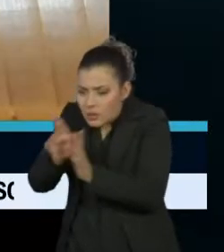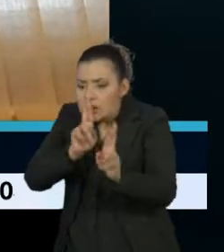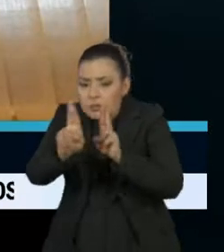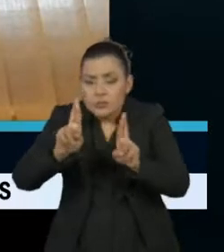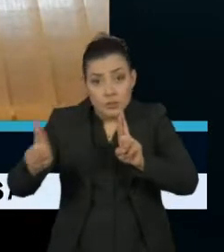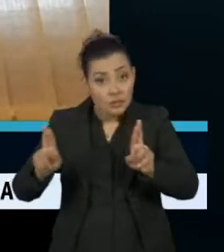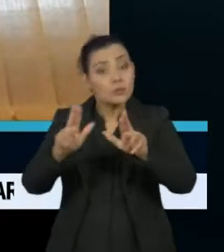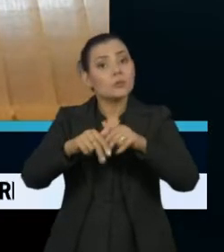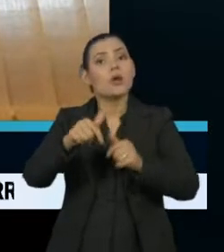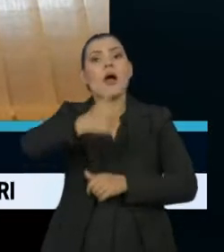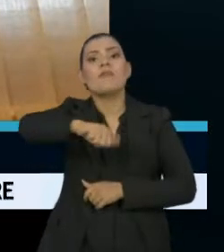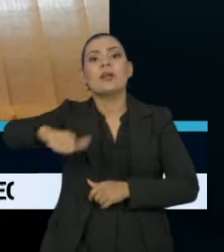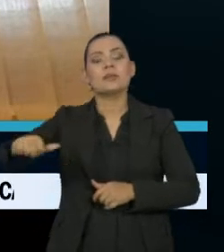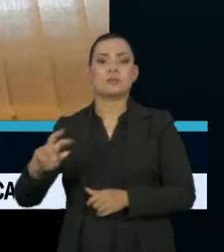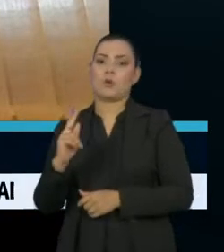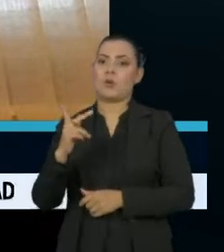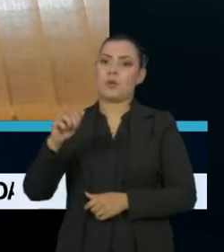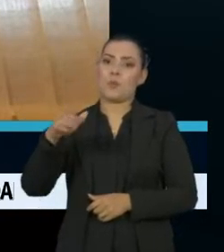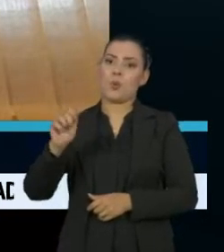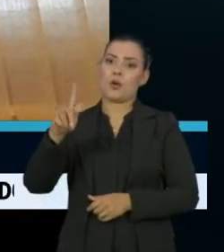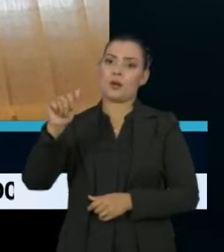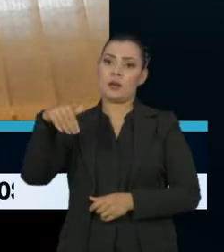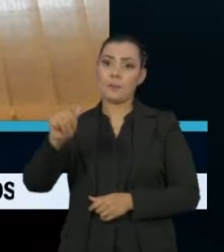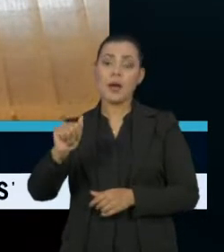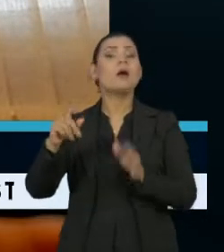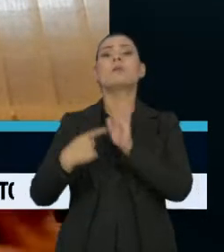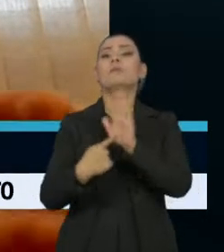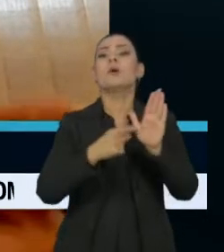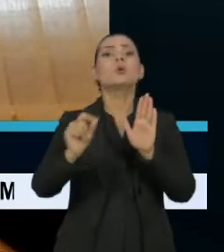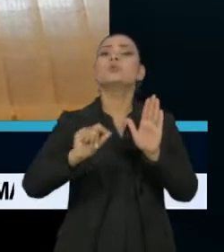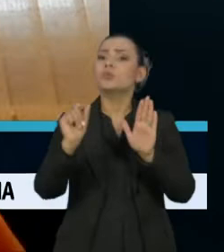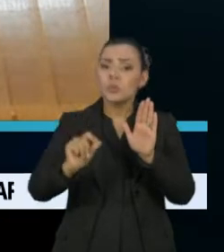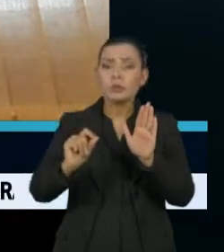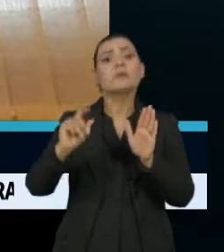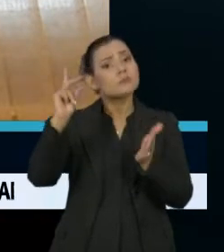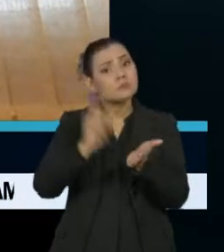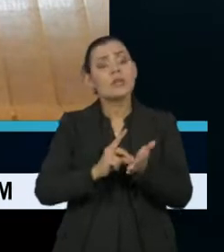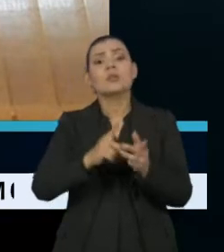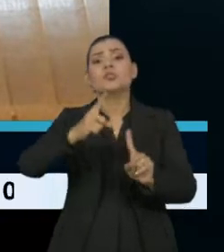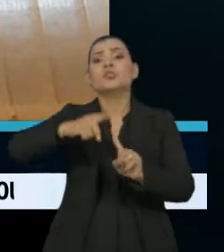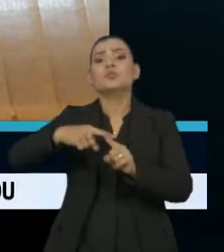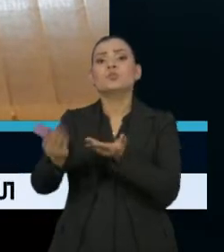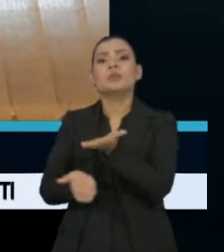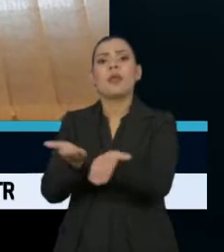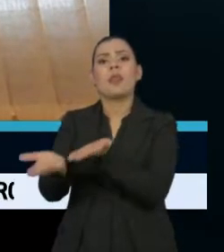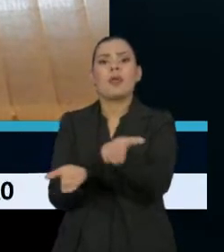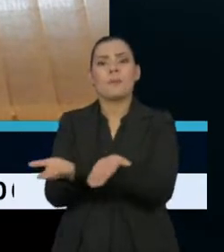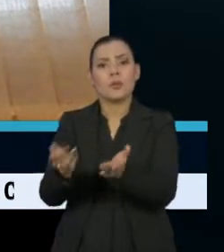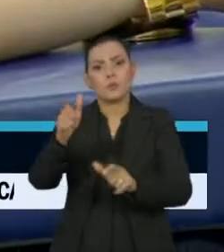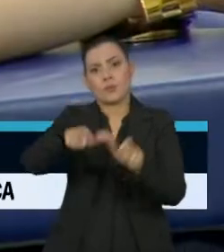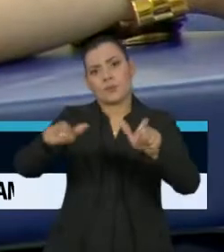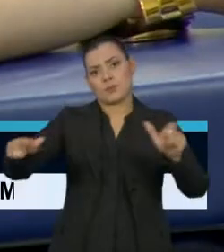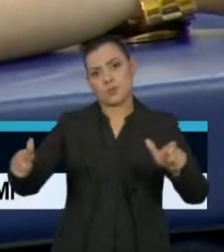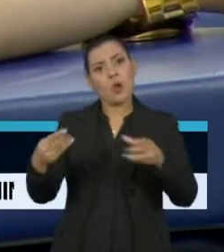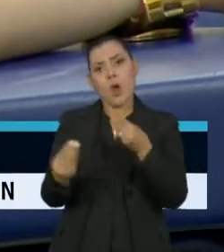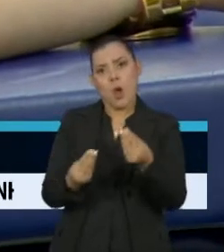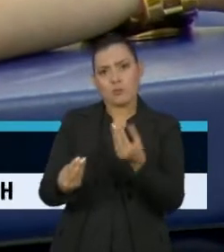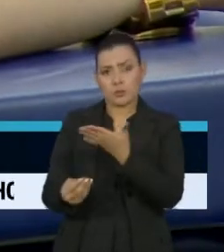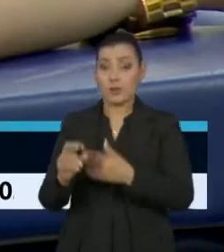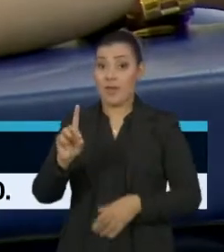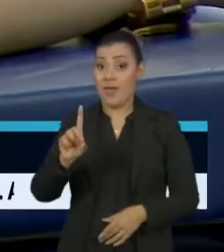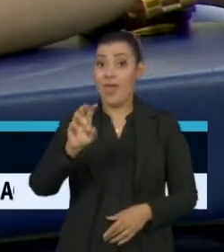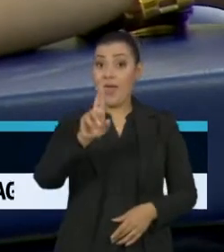avaliação, de prognóstico e de opções terapêuticas para esses pacientes. O